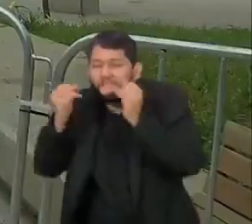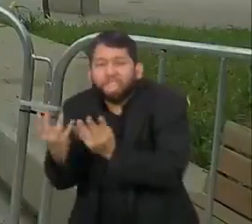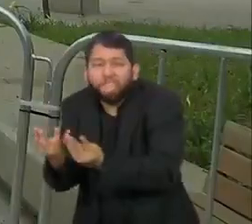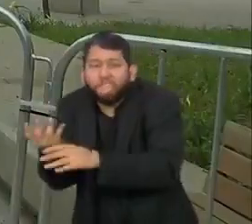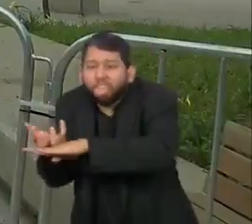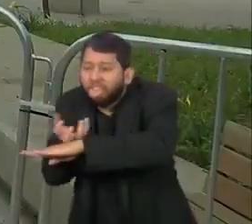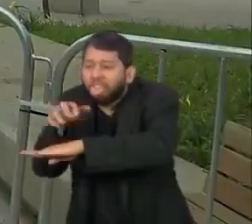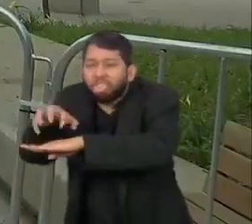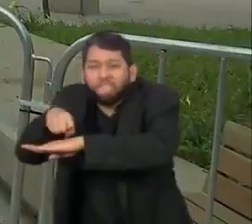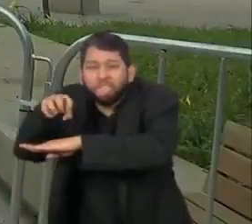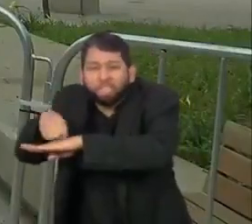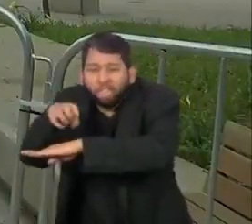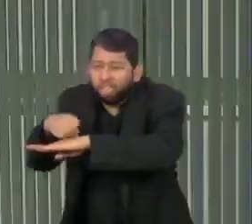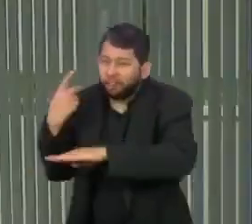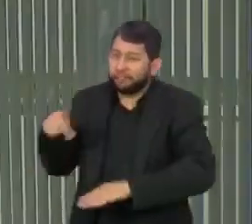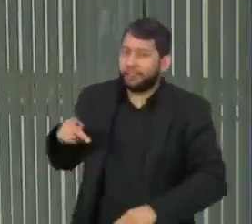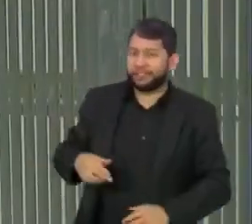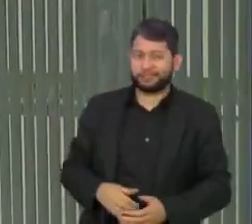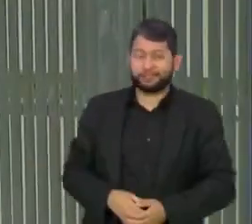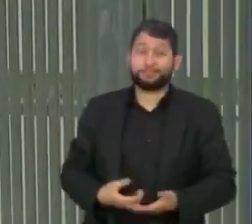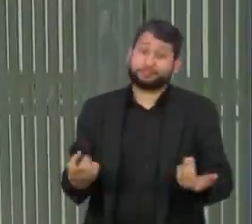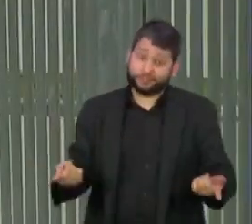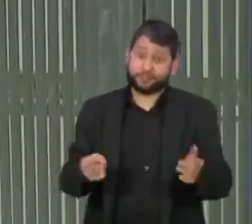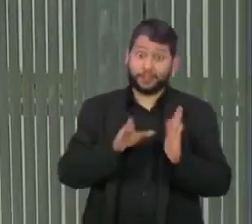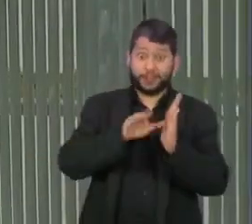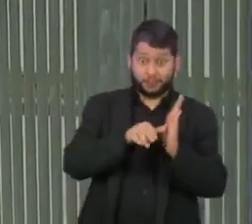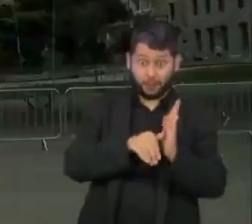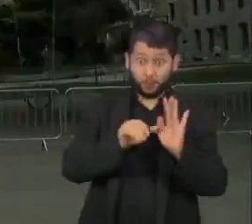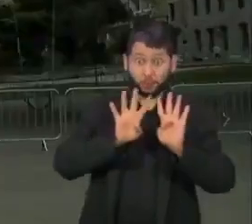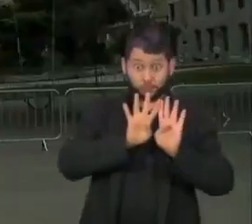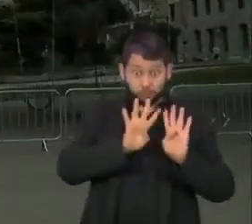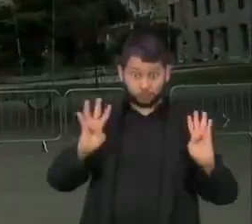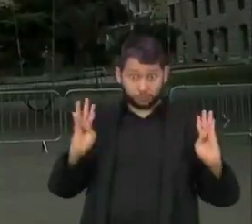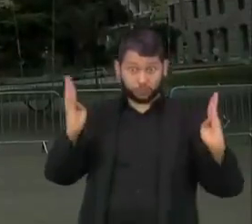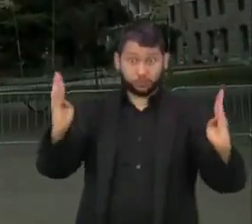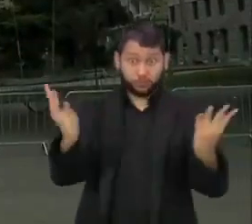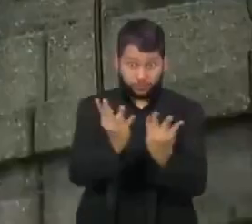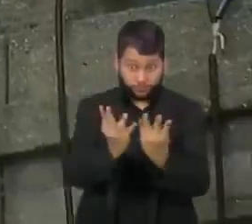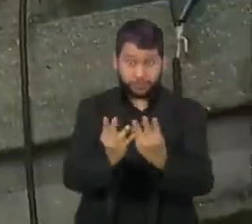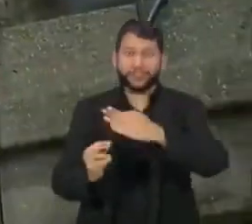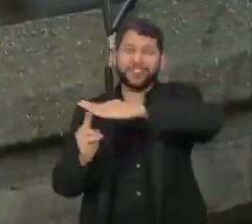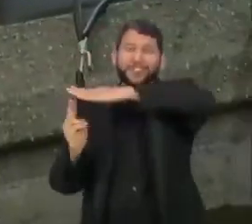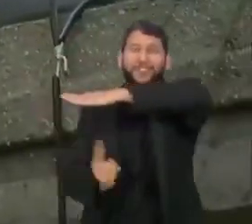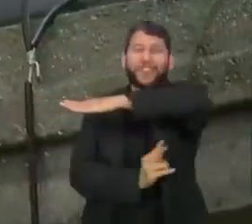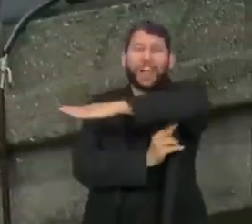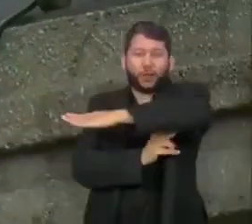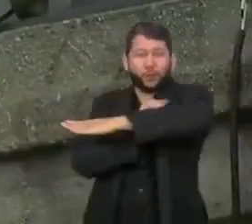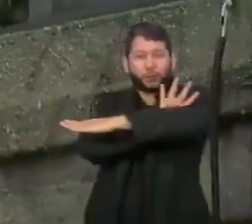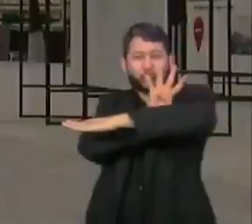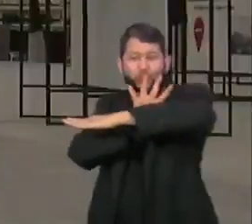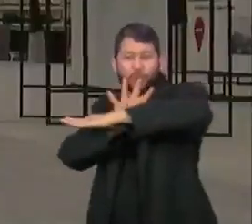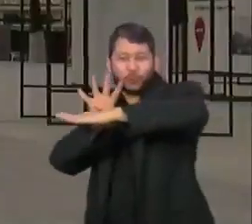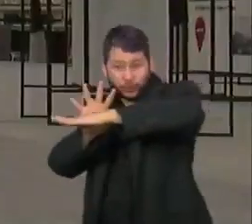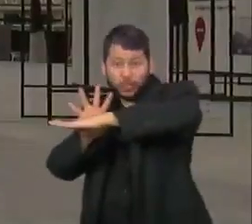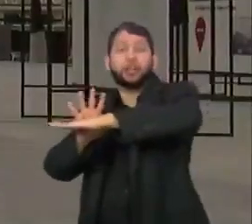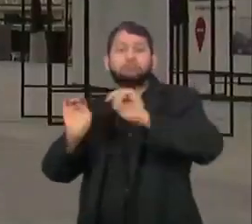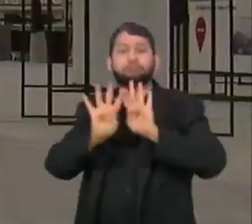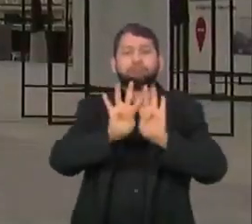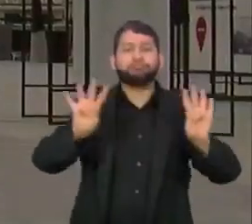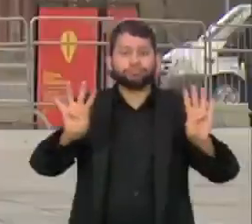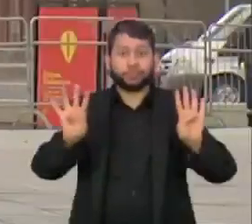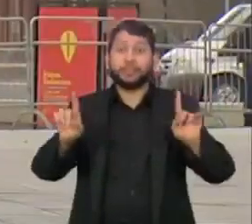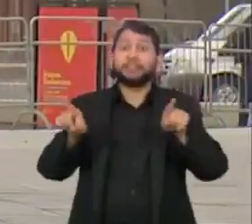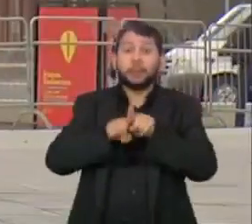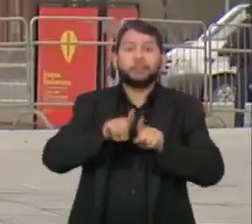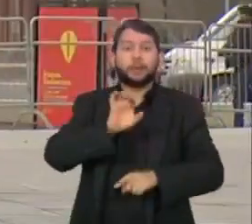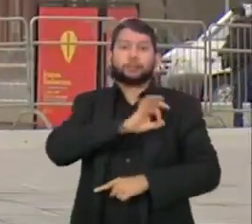Também nesta manhã, todo o contorno do Vale do Anhangabaú foi cercado por alambrados. O viaduto do Chá recebeu tapumes. O policiamento ao redor do Vale do